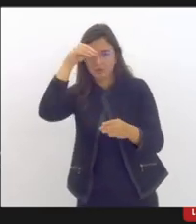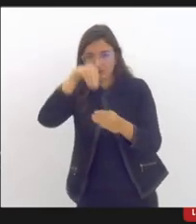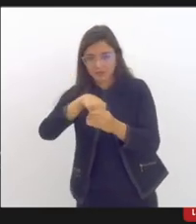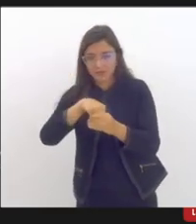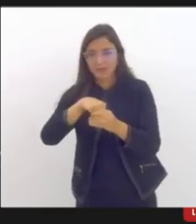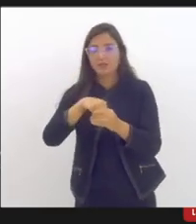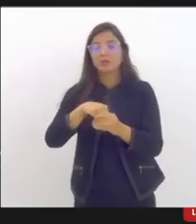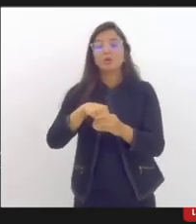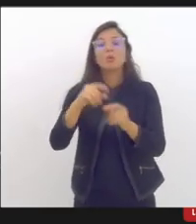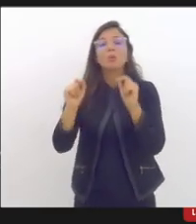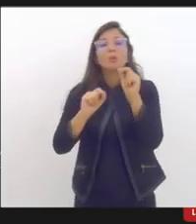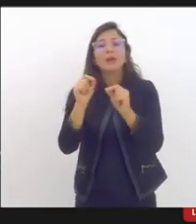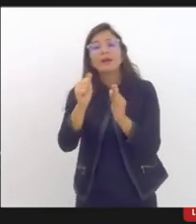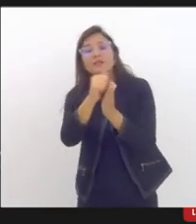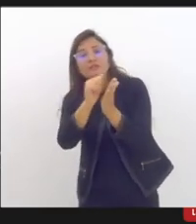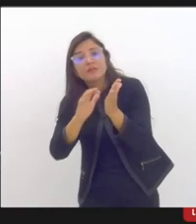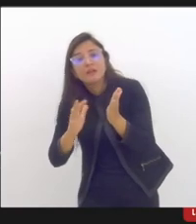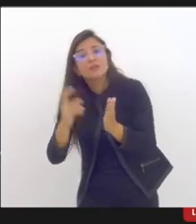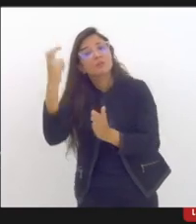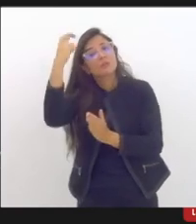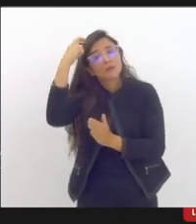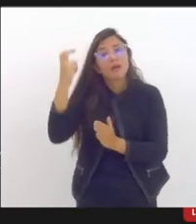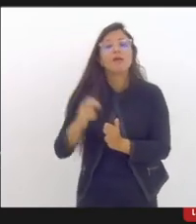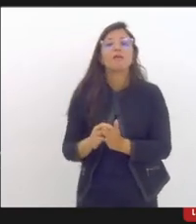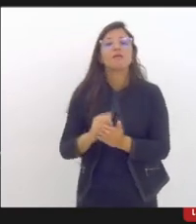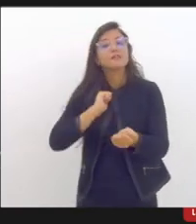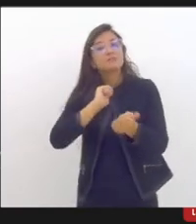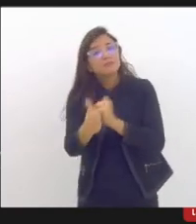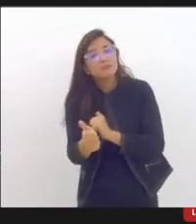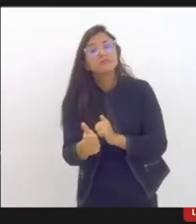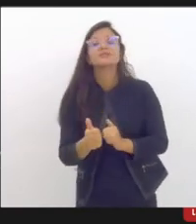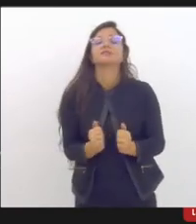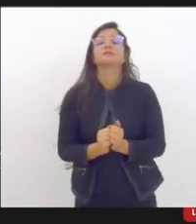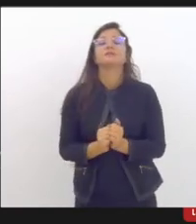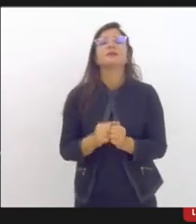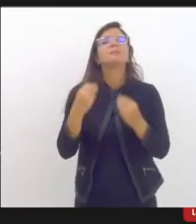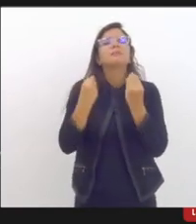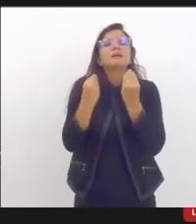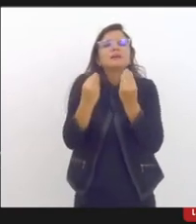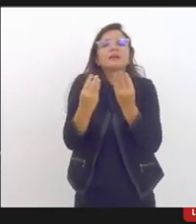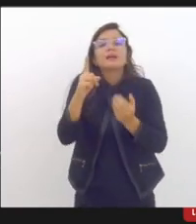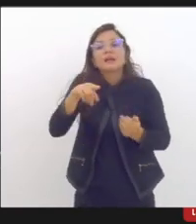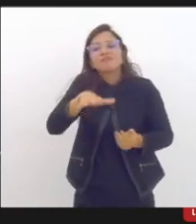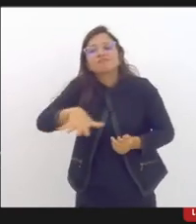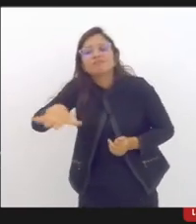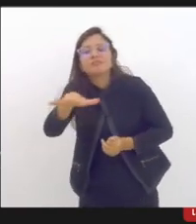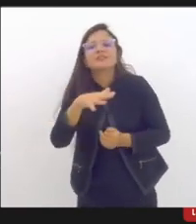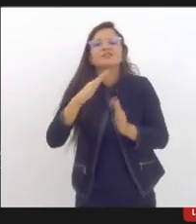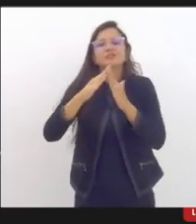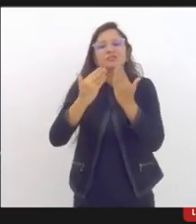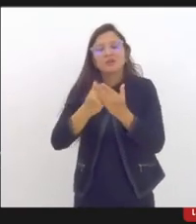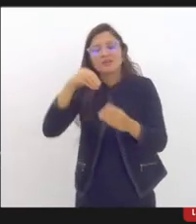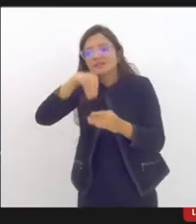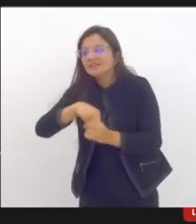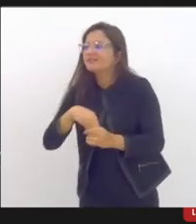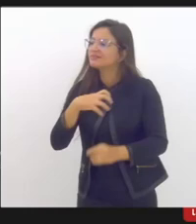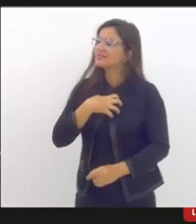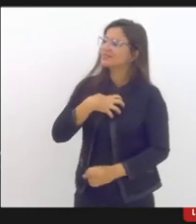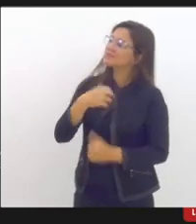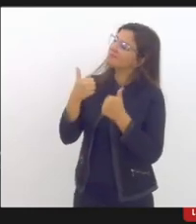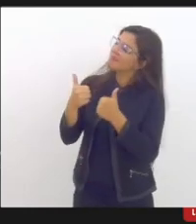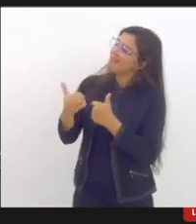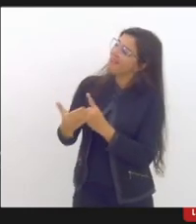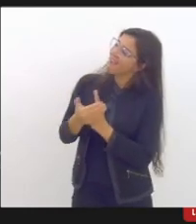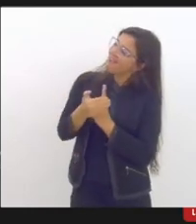culturais, esportivas, enfim. Na promoção de ambientes escolares mais acolhedores e de relações interpessoais